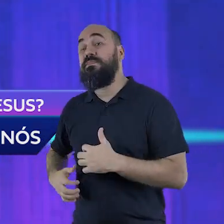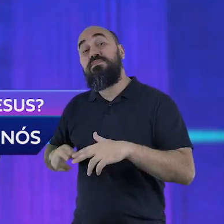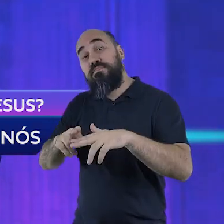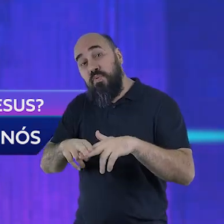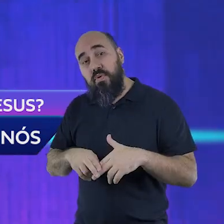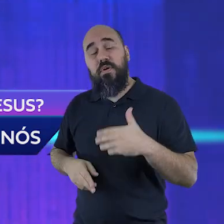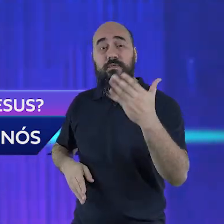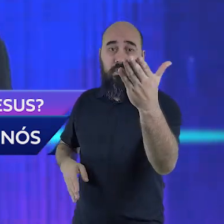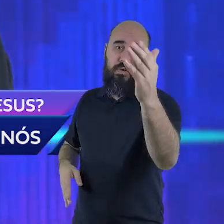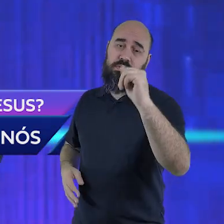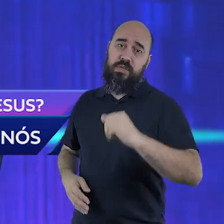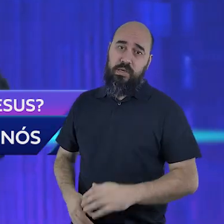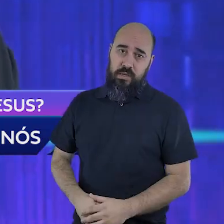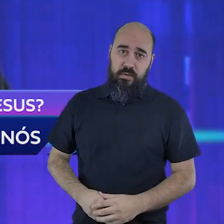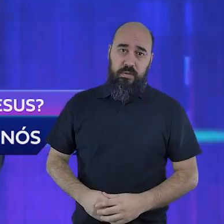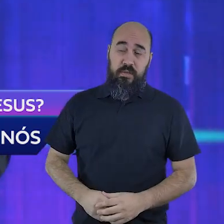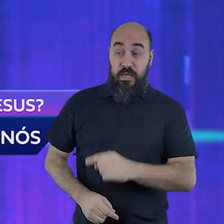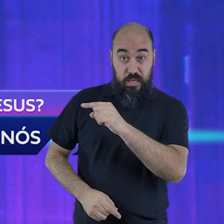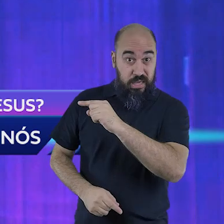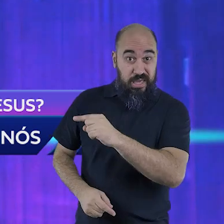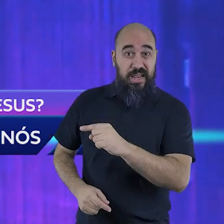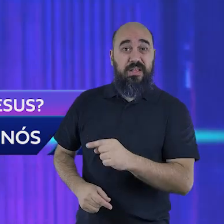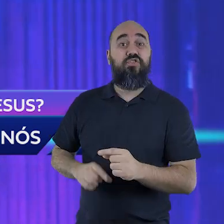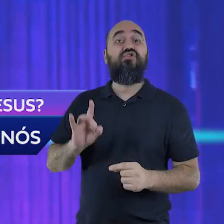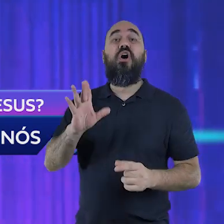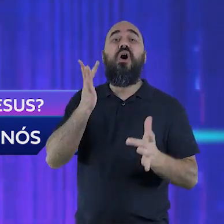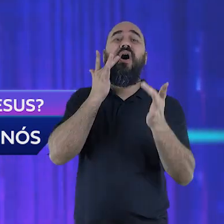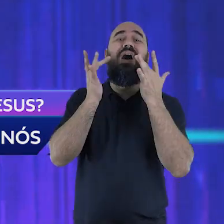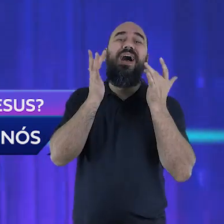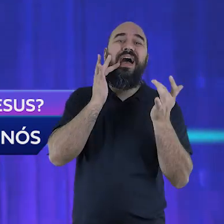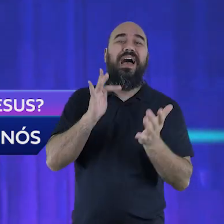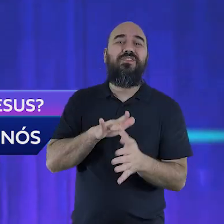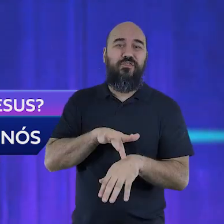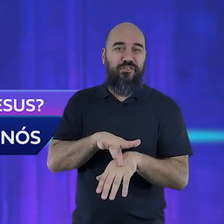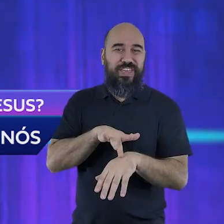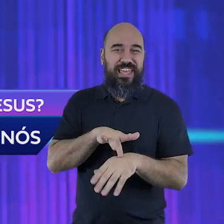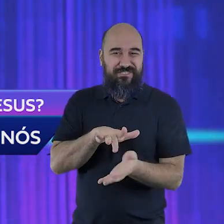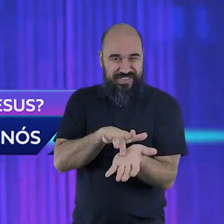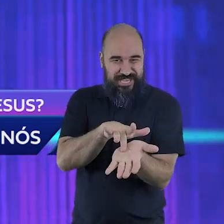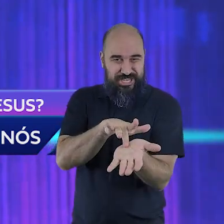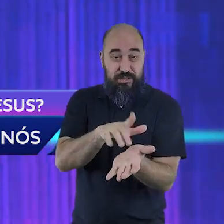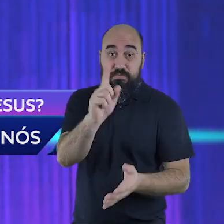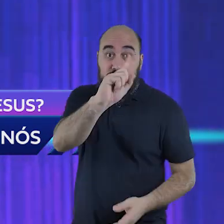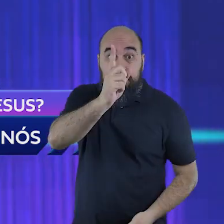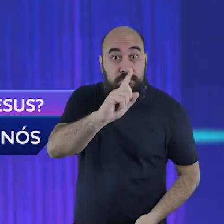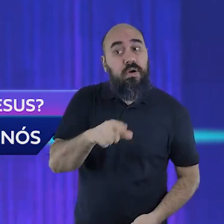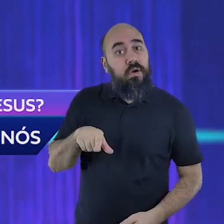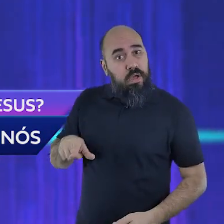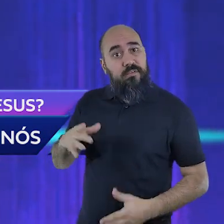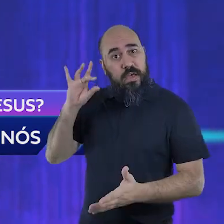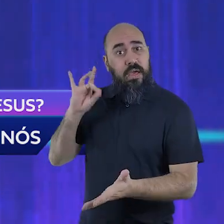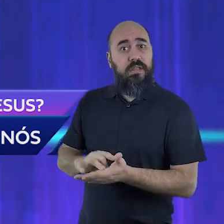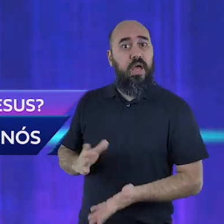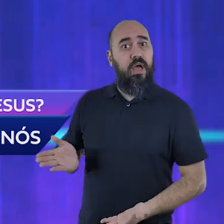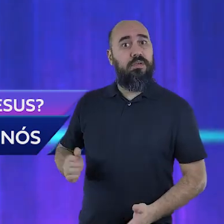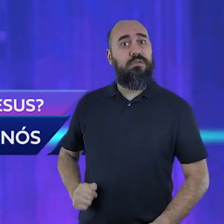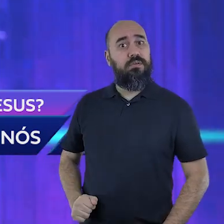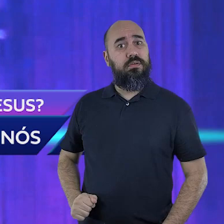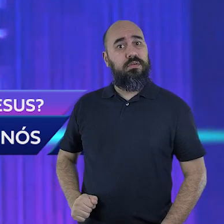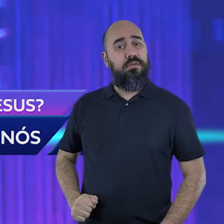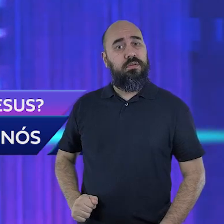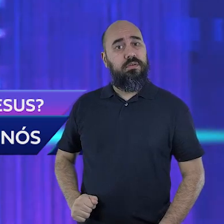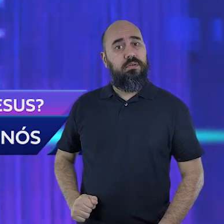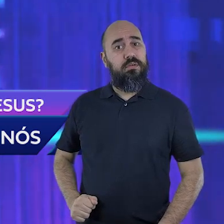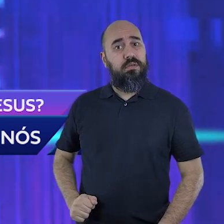figurando. Ele estava sentindo de fato. Ele estava sofrendo. Ele estava se entregando pela humanidade.